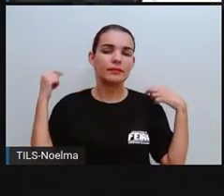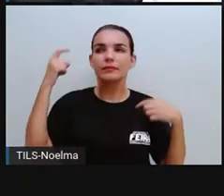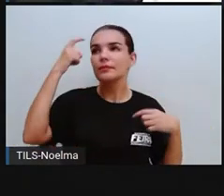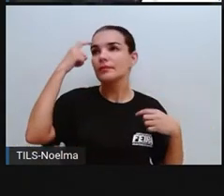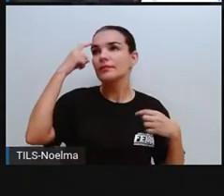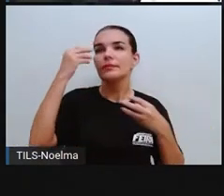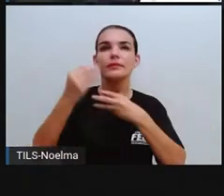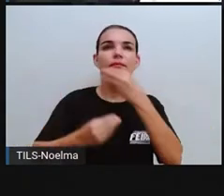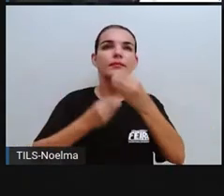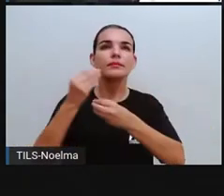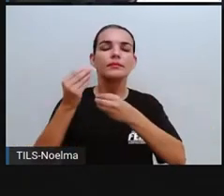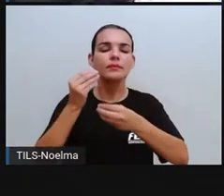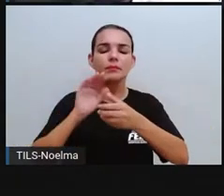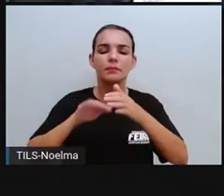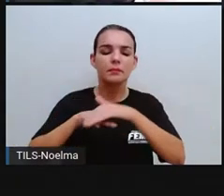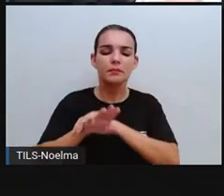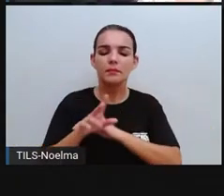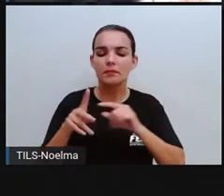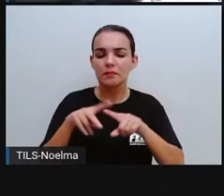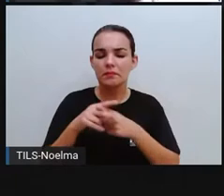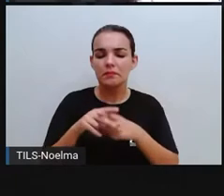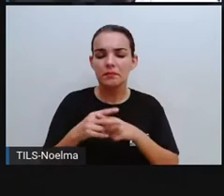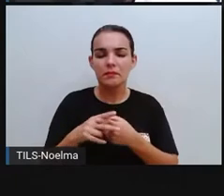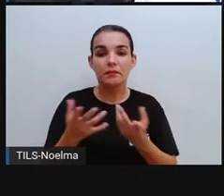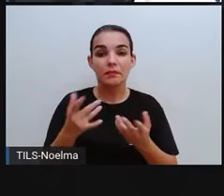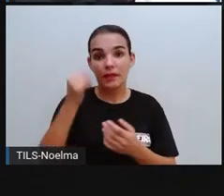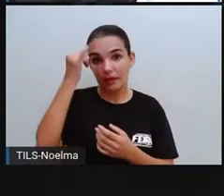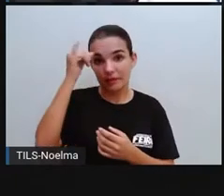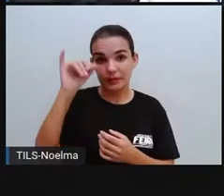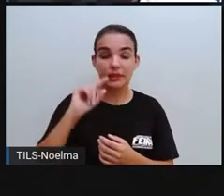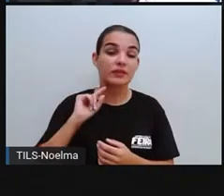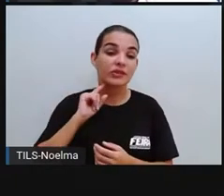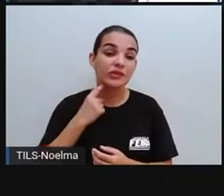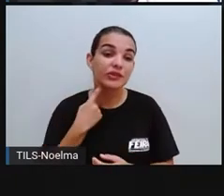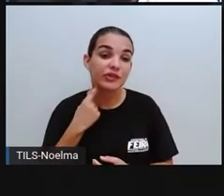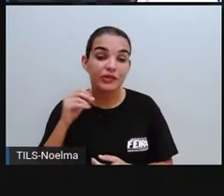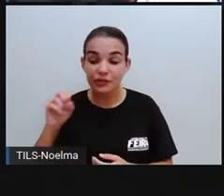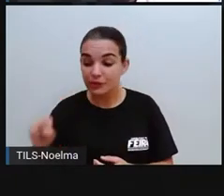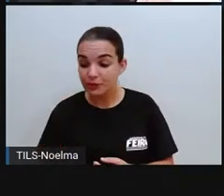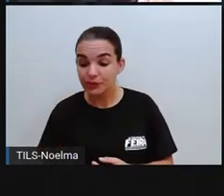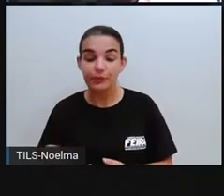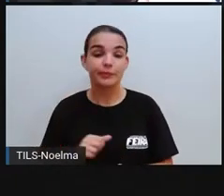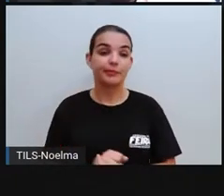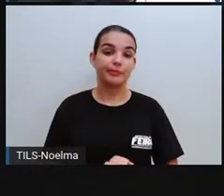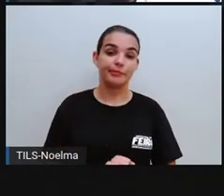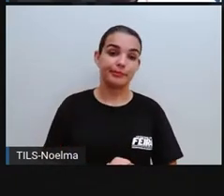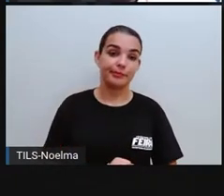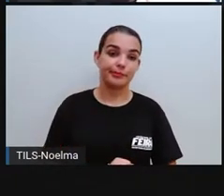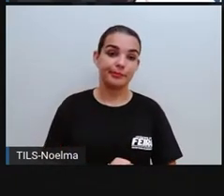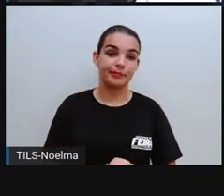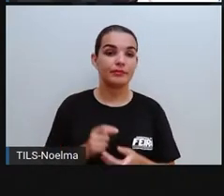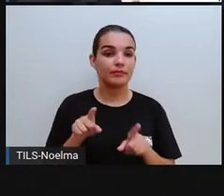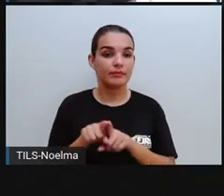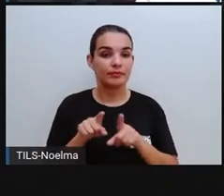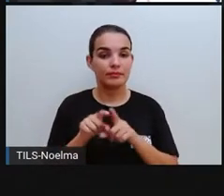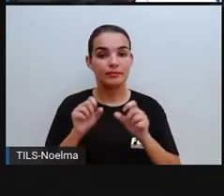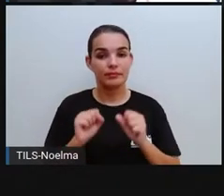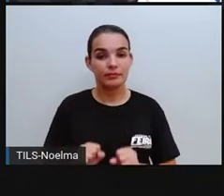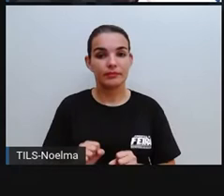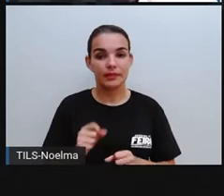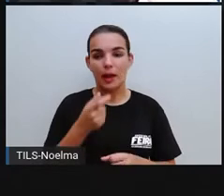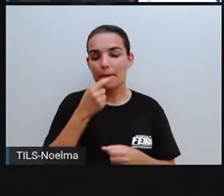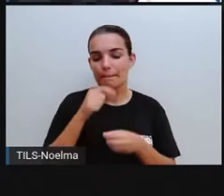preservar uma praça para evitar jogar lixo no chão, tá? Às vezes está ali na praça brincando, às vezes tem um